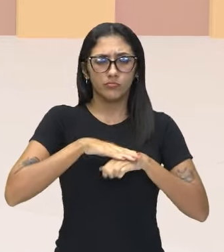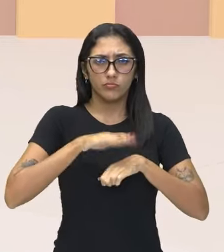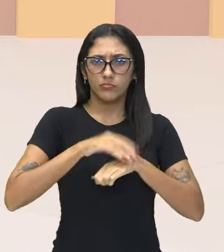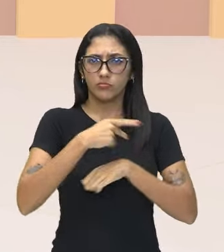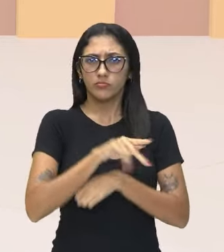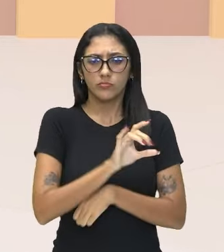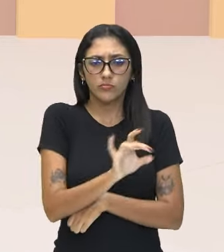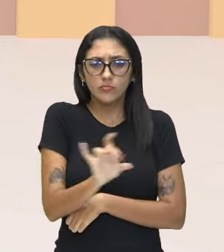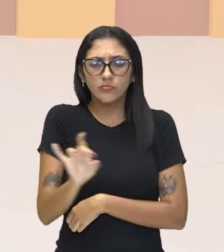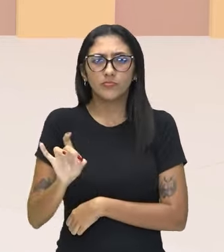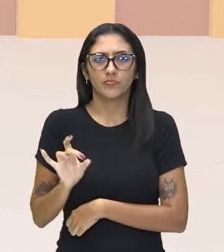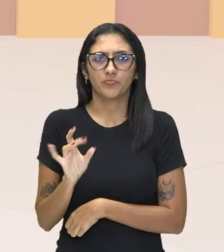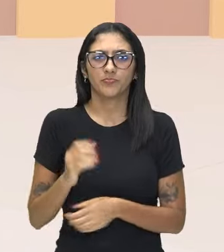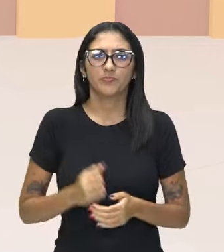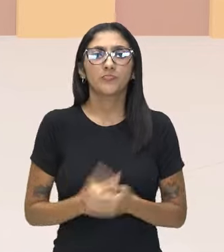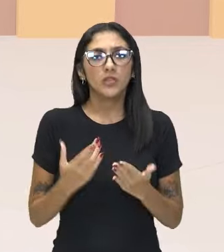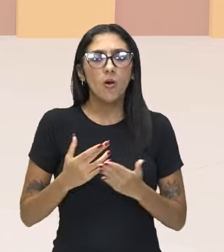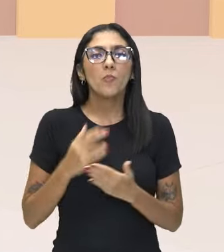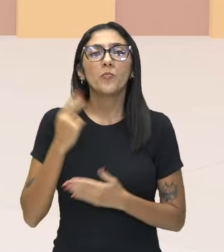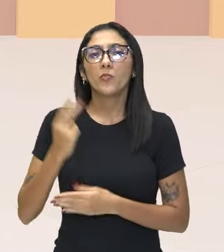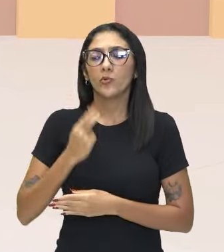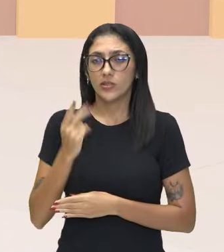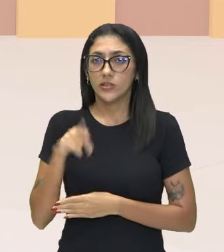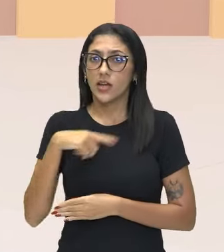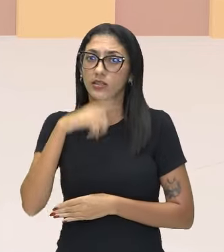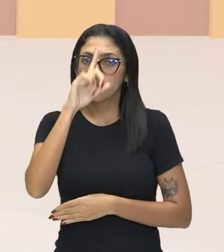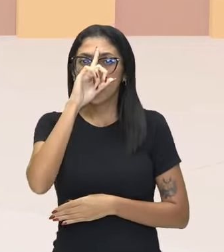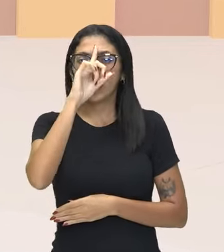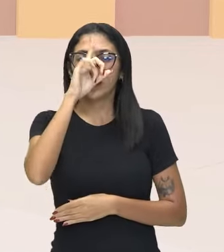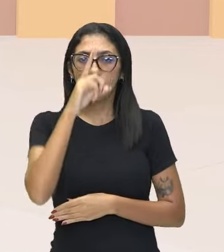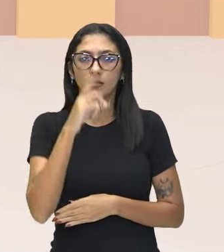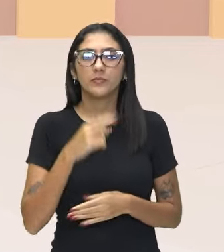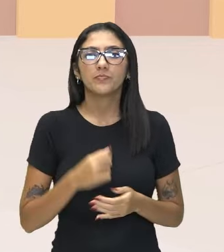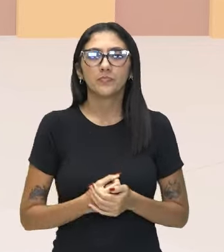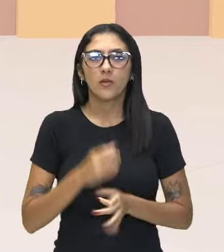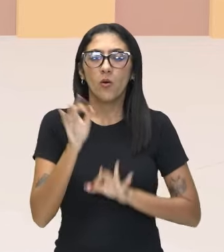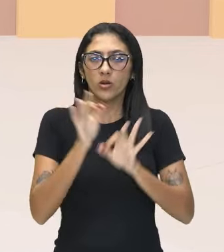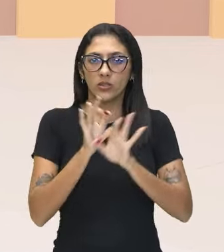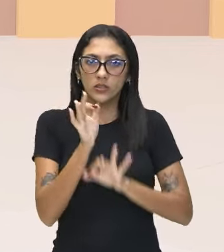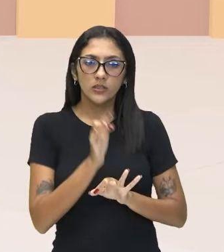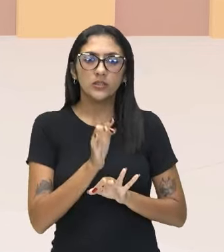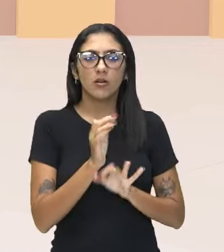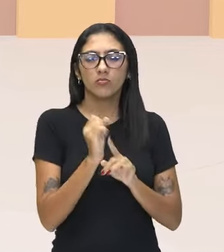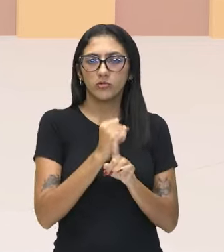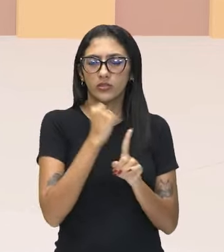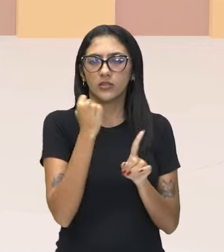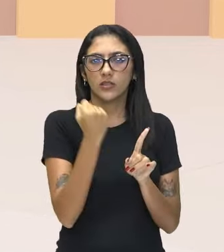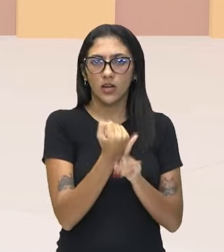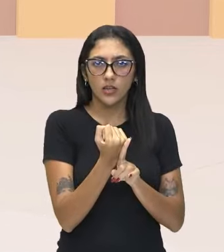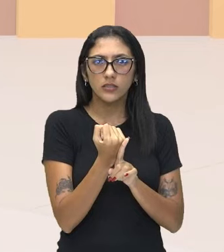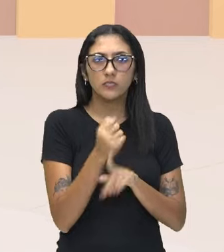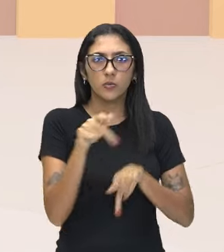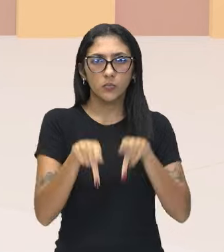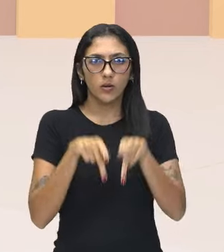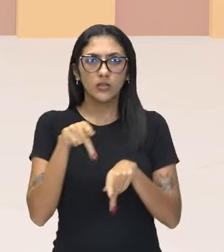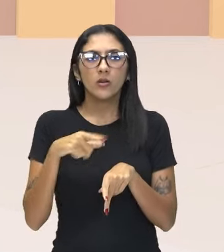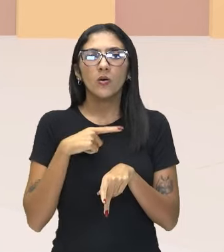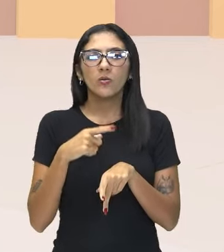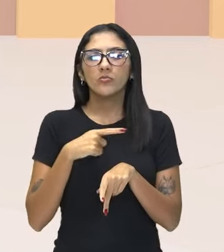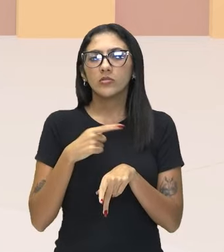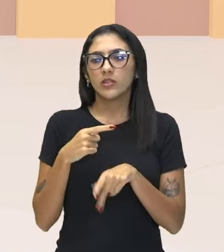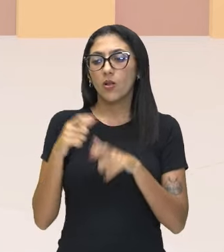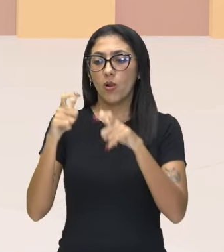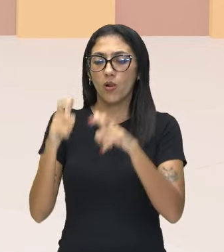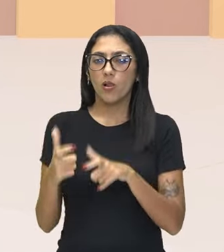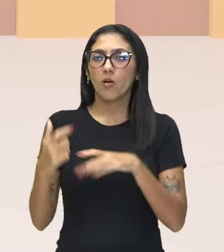ideia da política, então, é essa. Ela vai o quê? Ela designa a atividade humana que se refere à cidade.